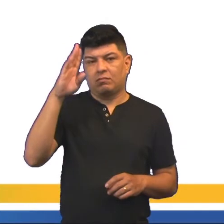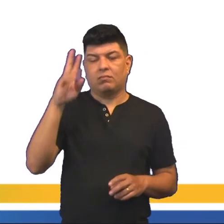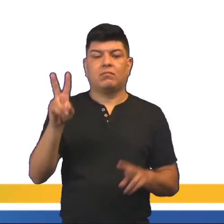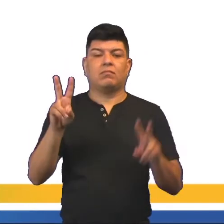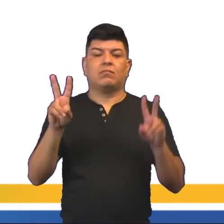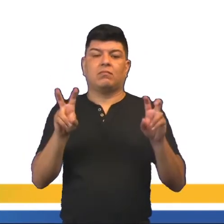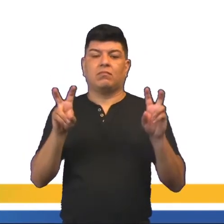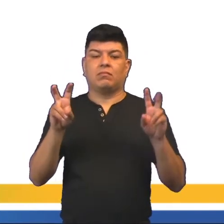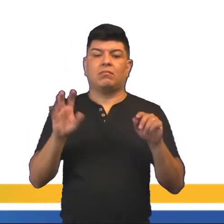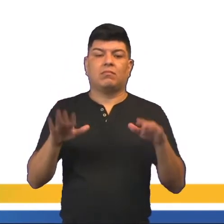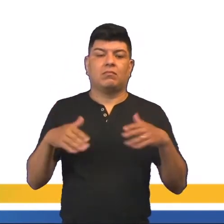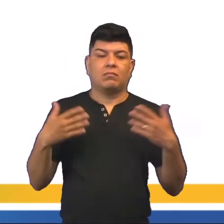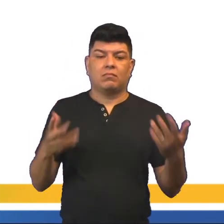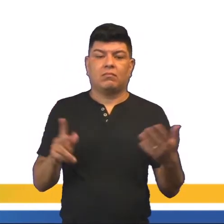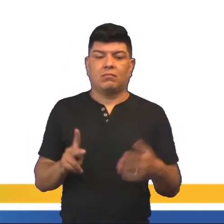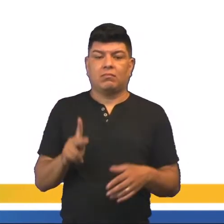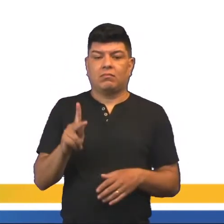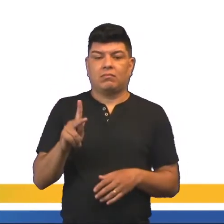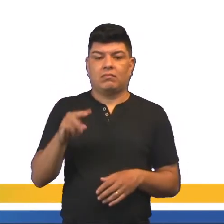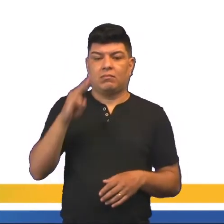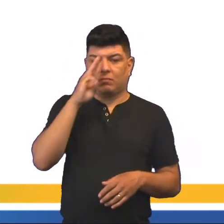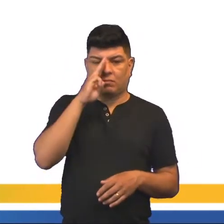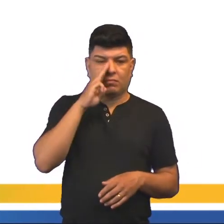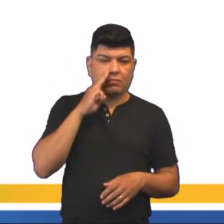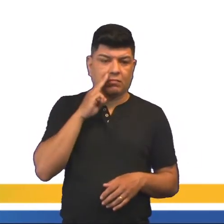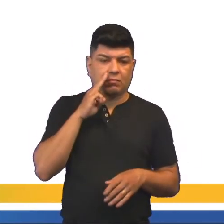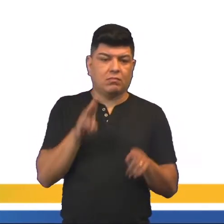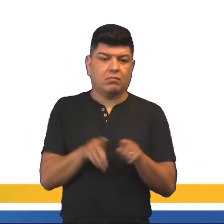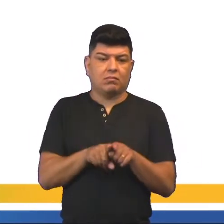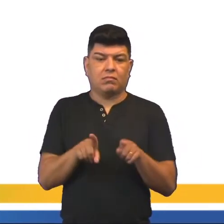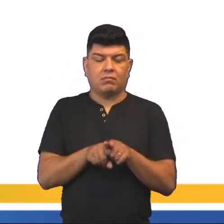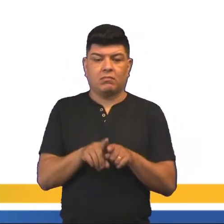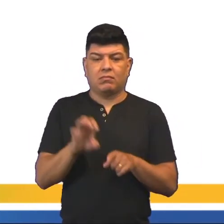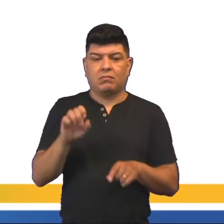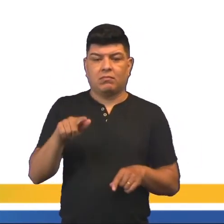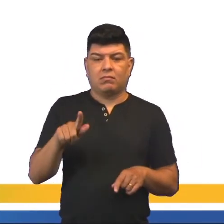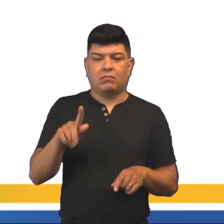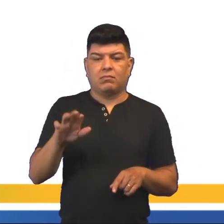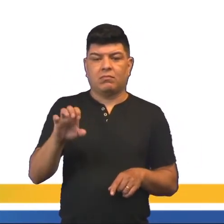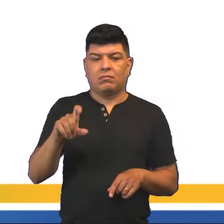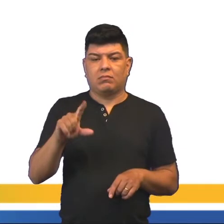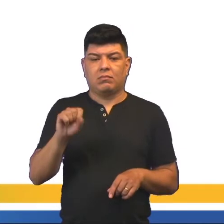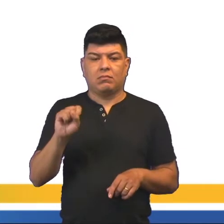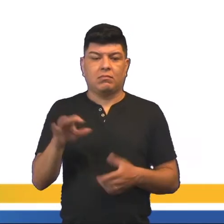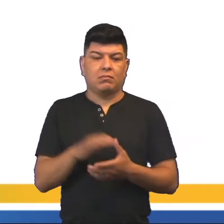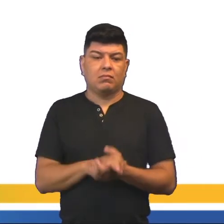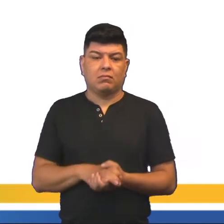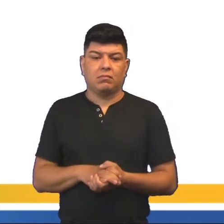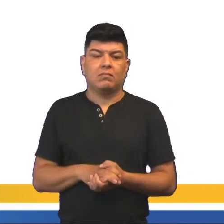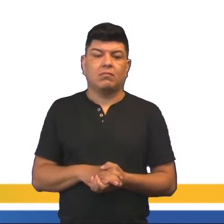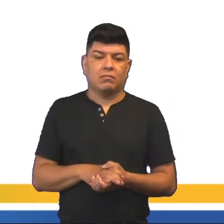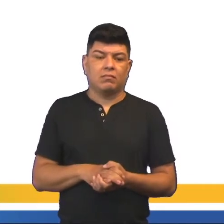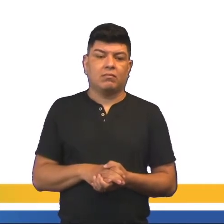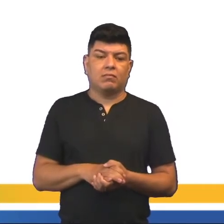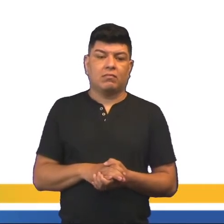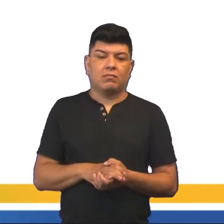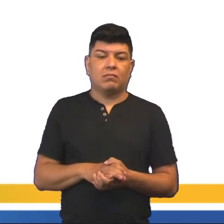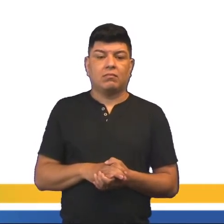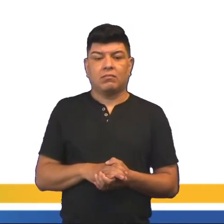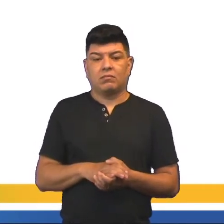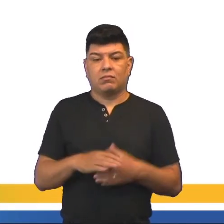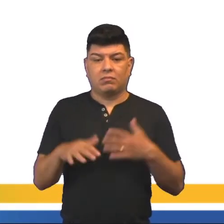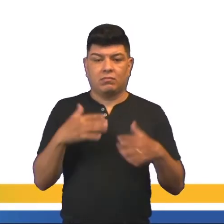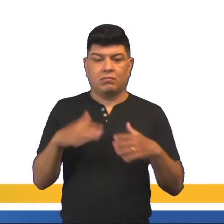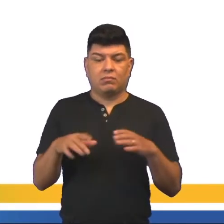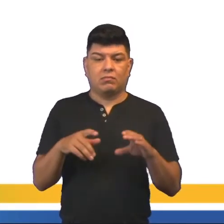teóricos do socialismo, o Marx e o Engels, os principais, os mais conhecidos, principalmente com Marx, as obras,